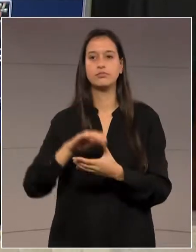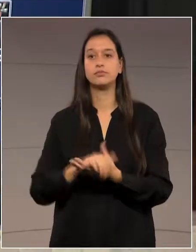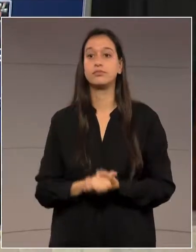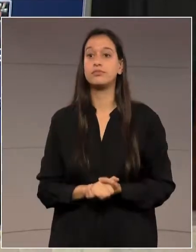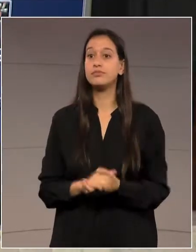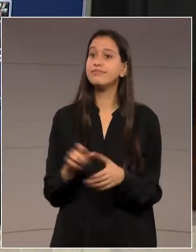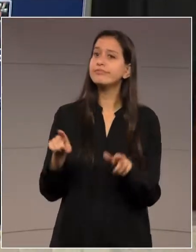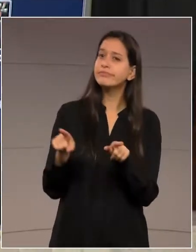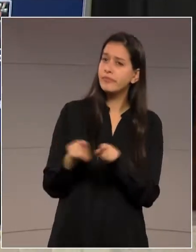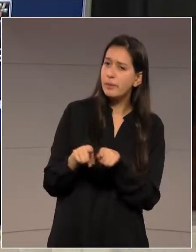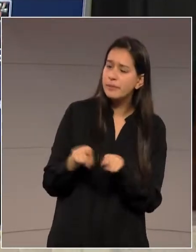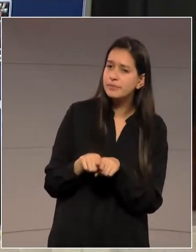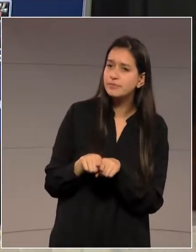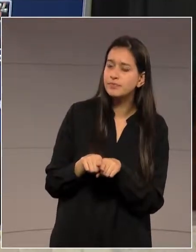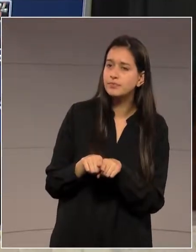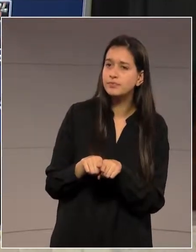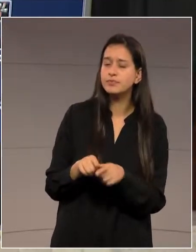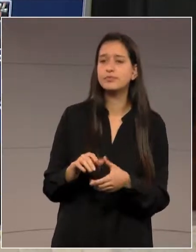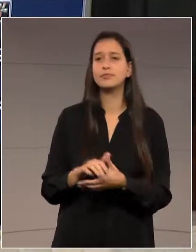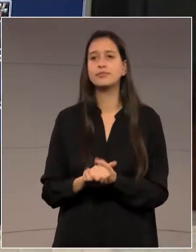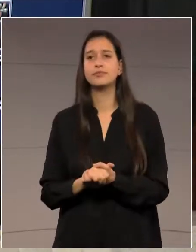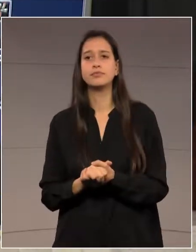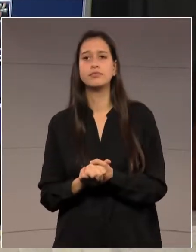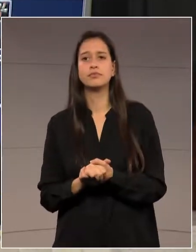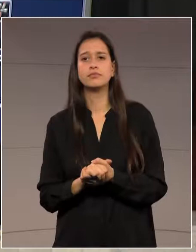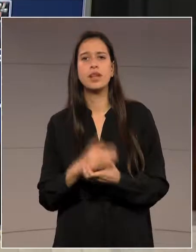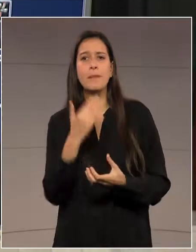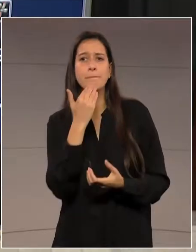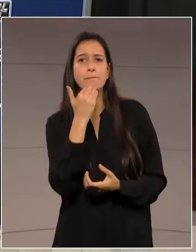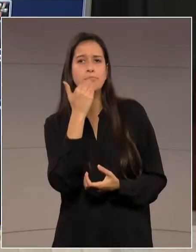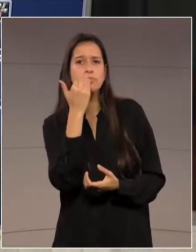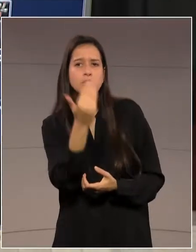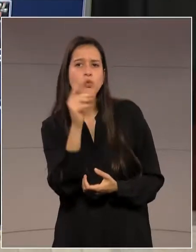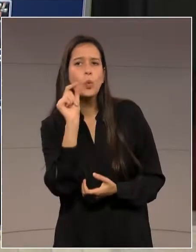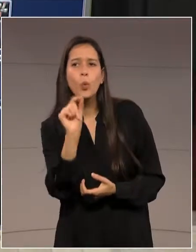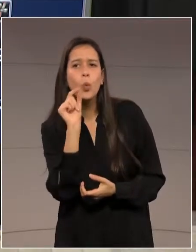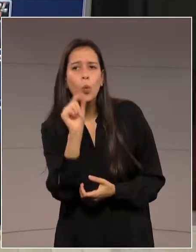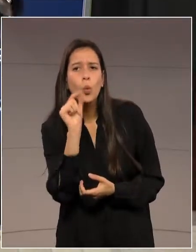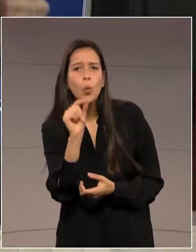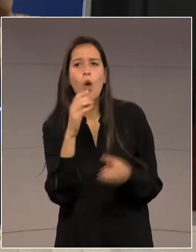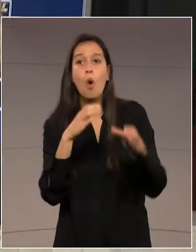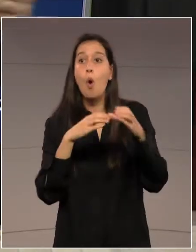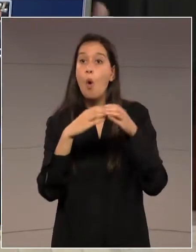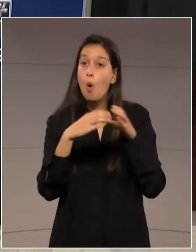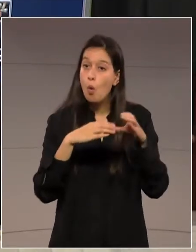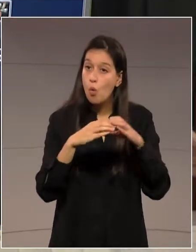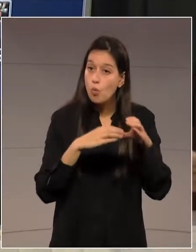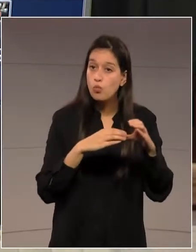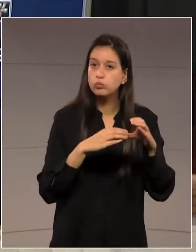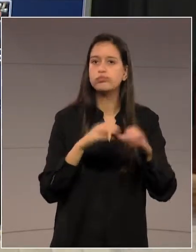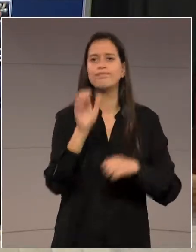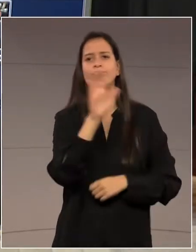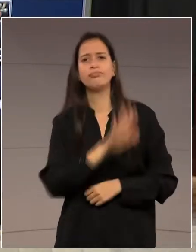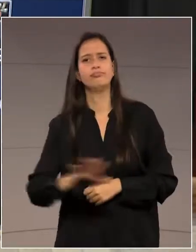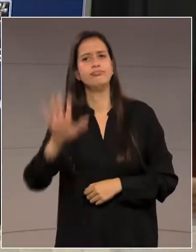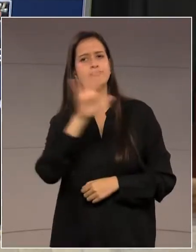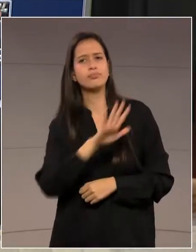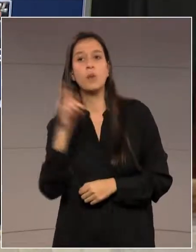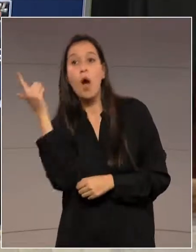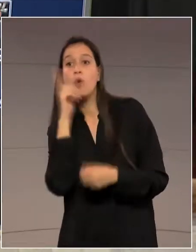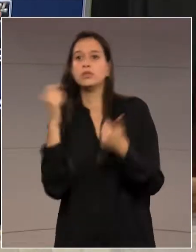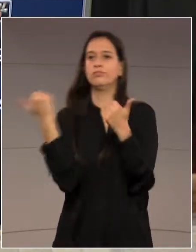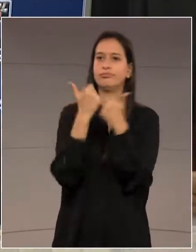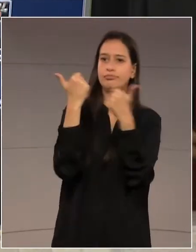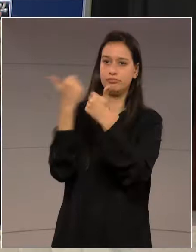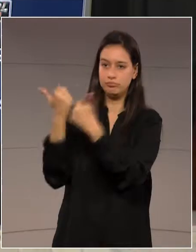Também, além de pedir concurso público para repor pelo menos mais mil agentes